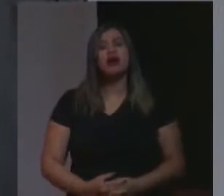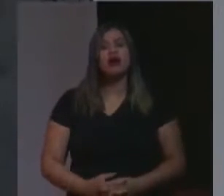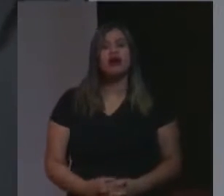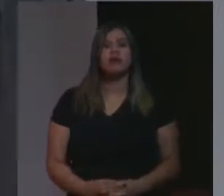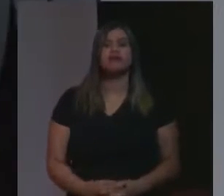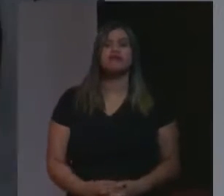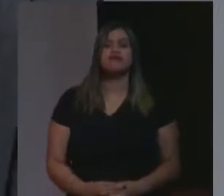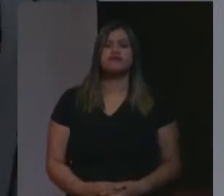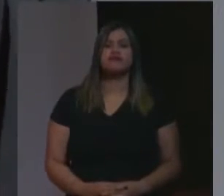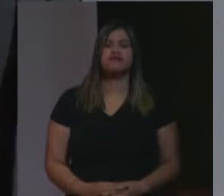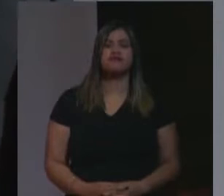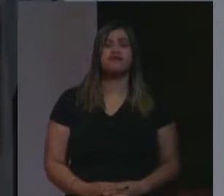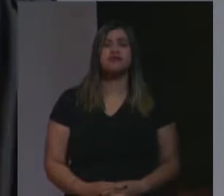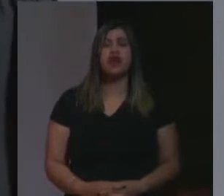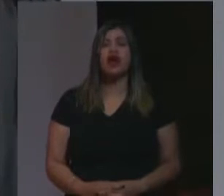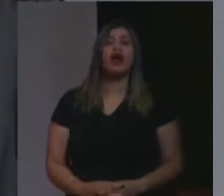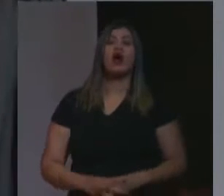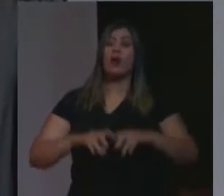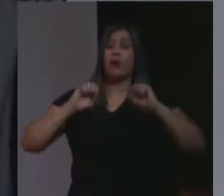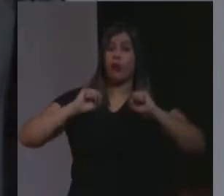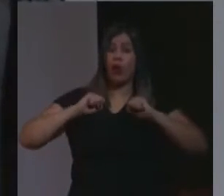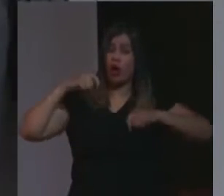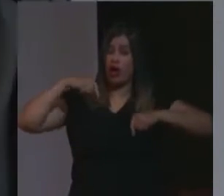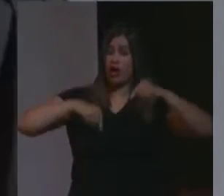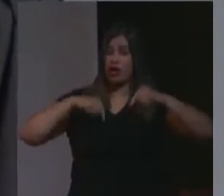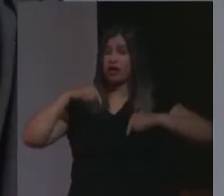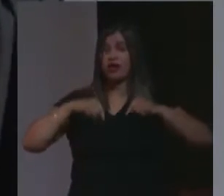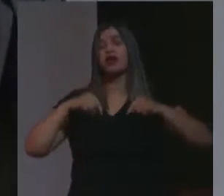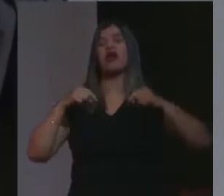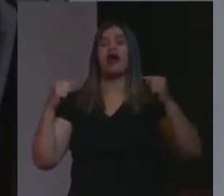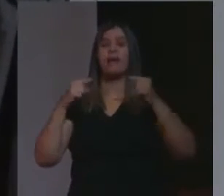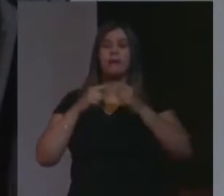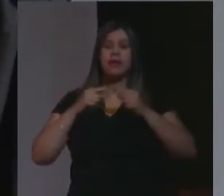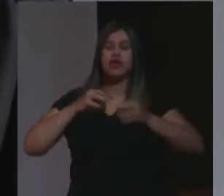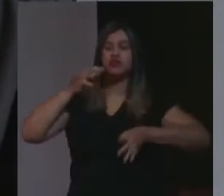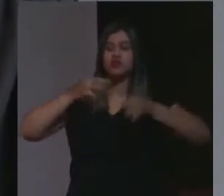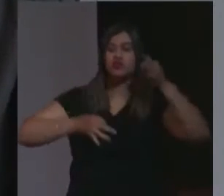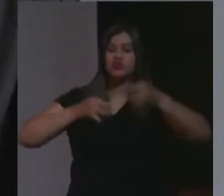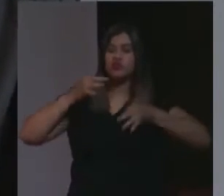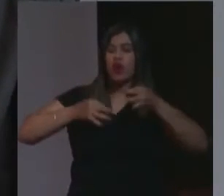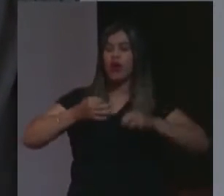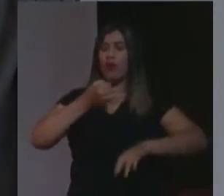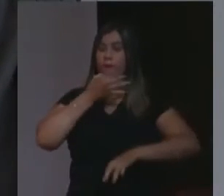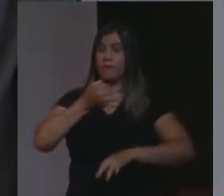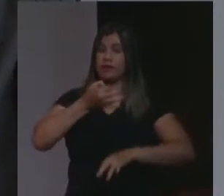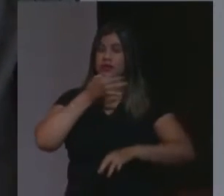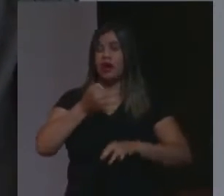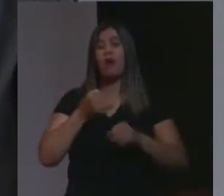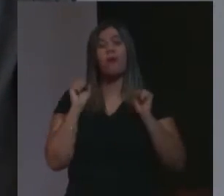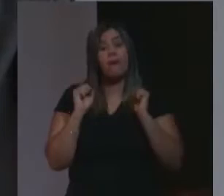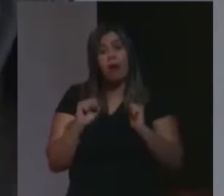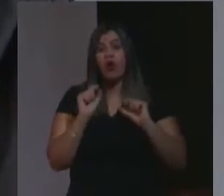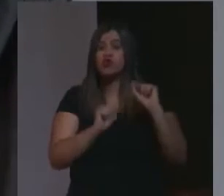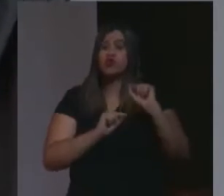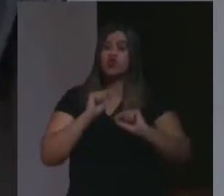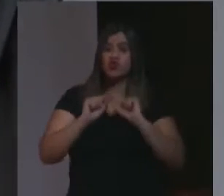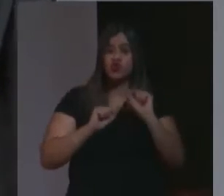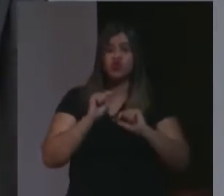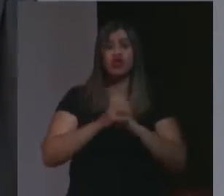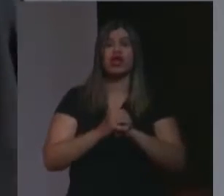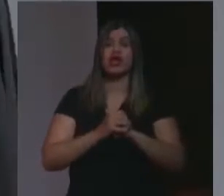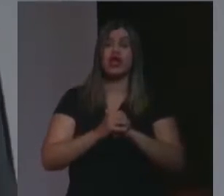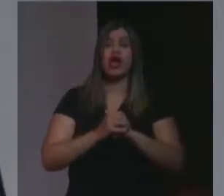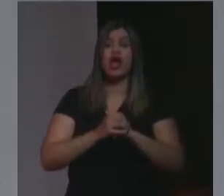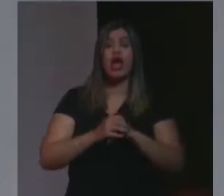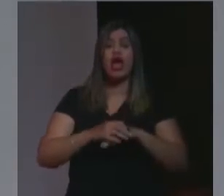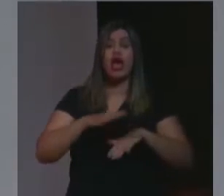Podemos aqui até, como estamos num tribunal de opinião, tribunal simulado, podemos até dizer, condeno pelos